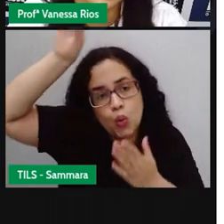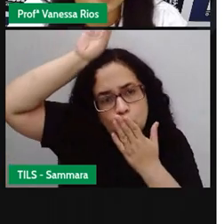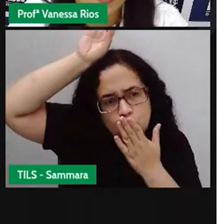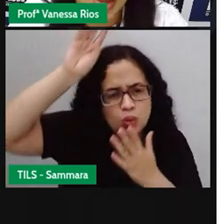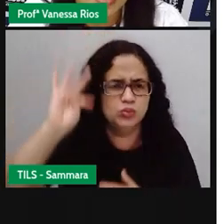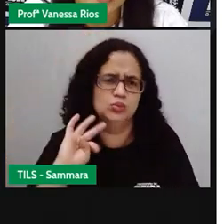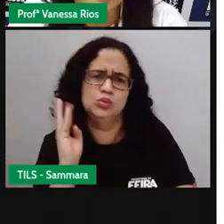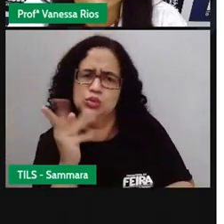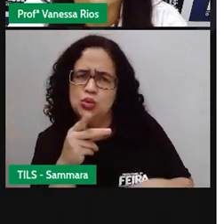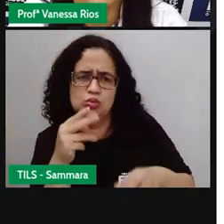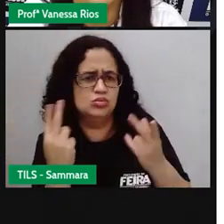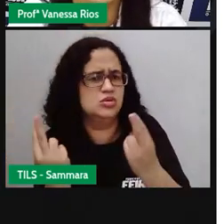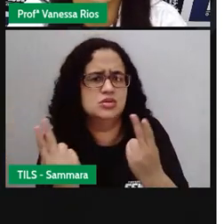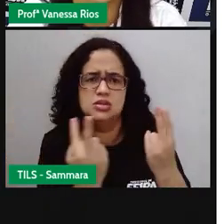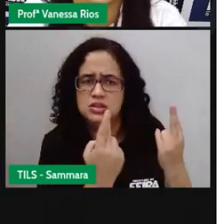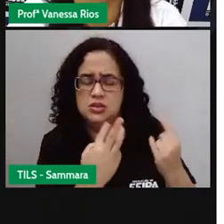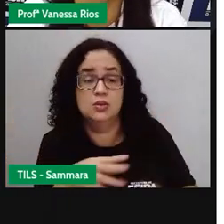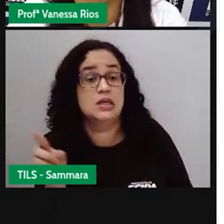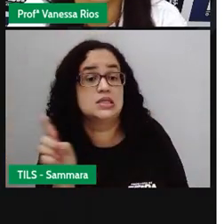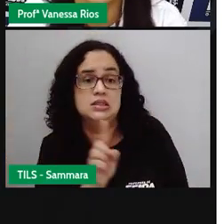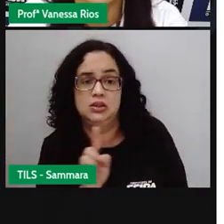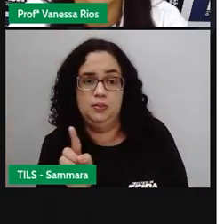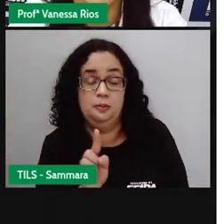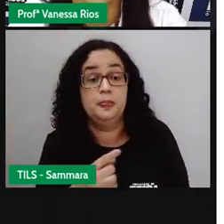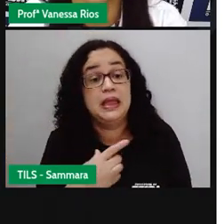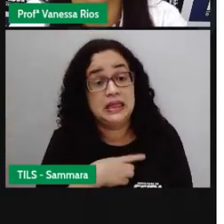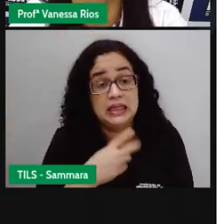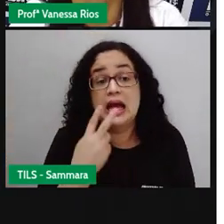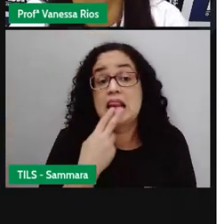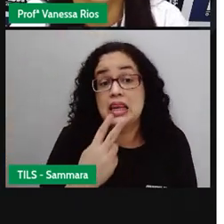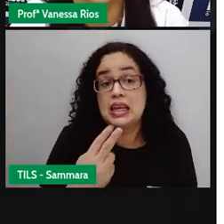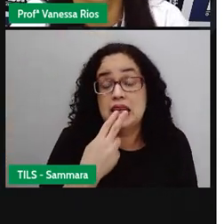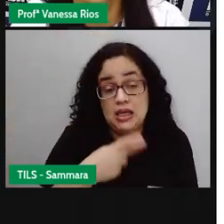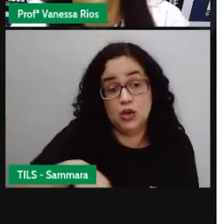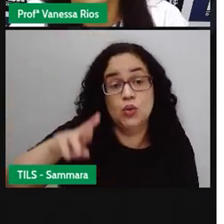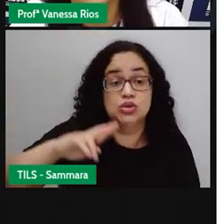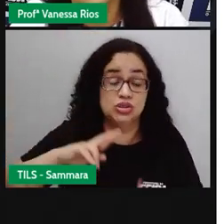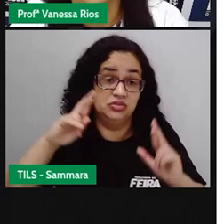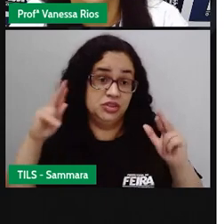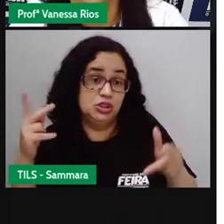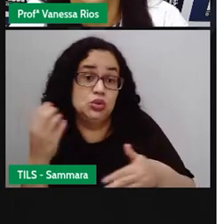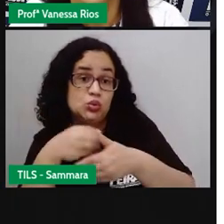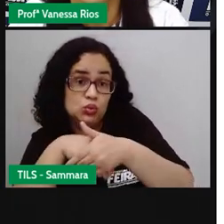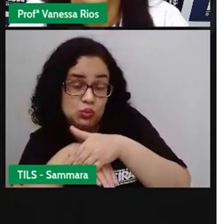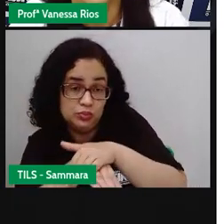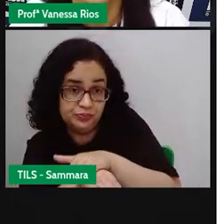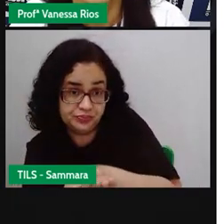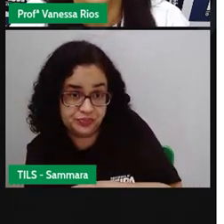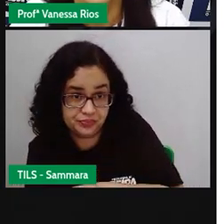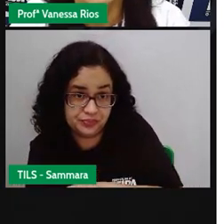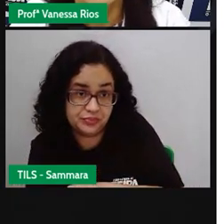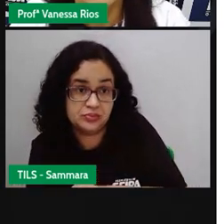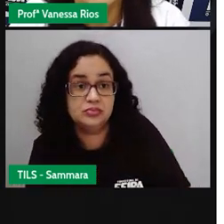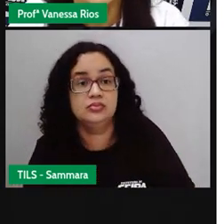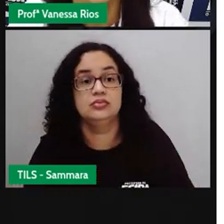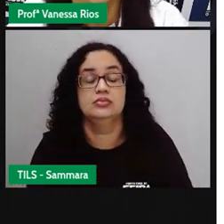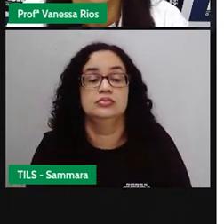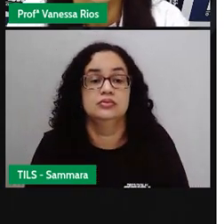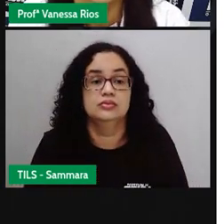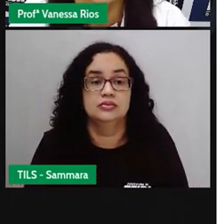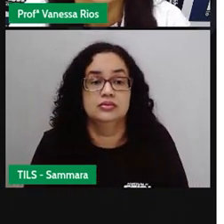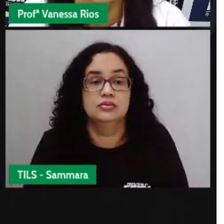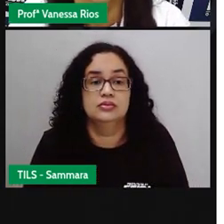todos iguais. Então, existem aí línguas diferentes, hábitos diferentes, né, costumes